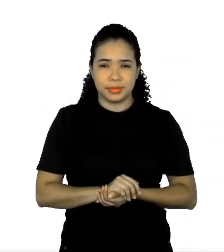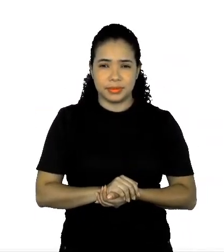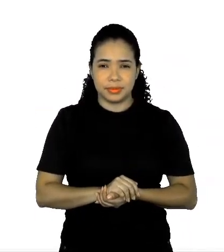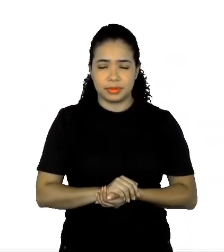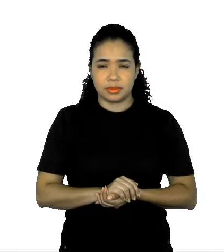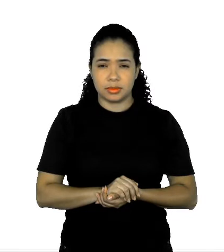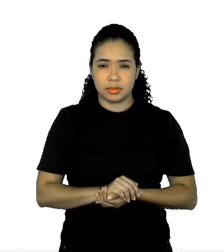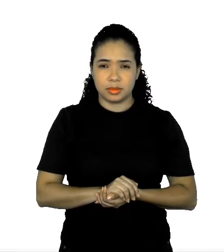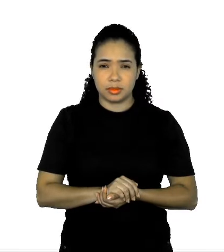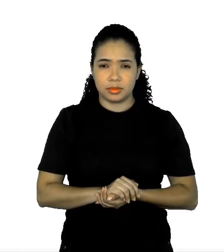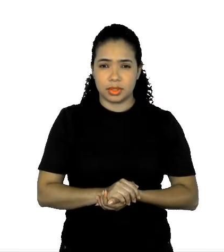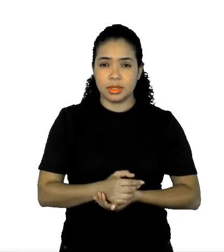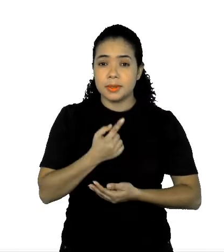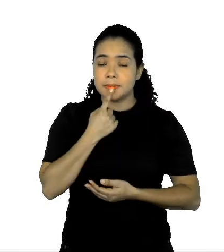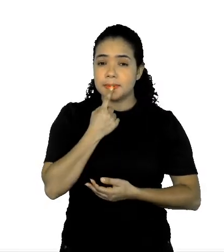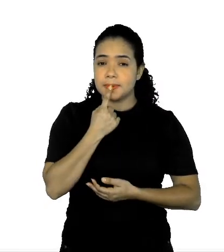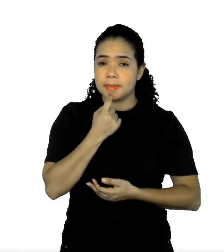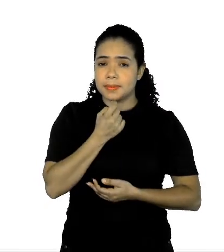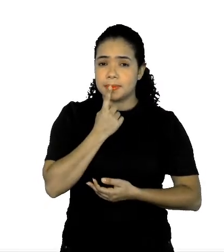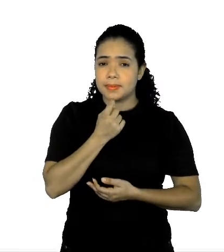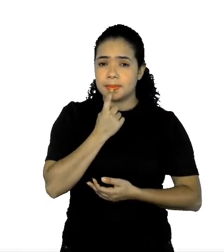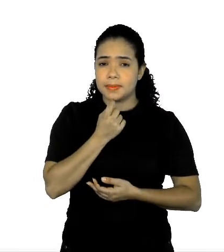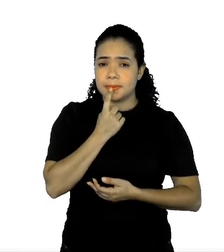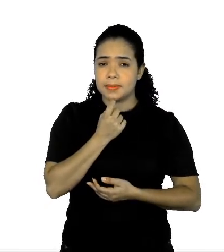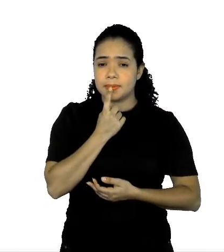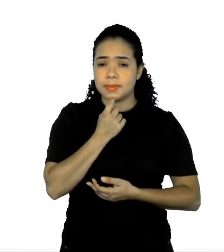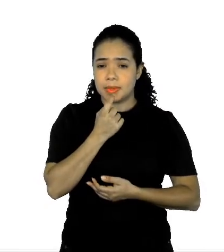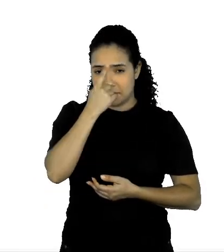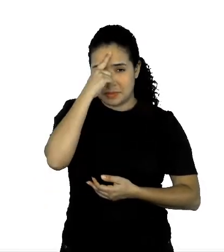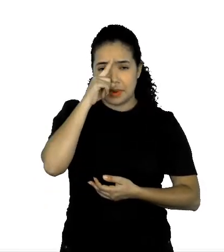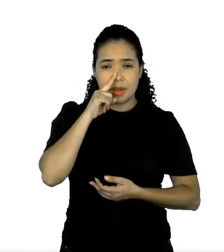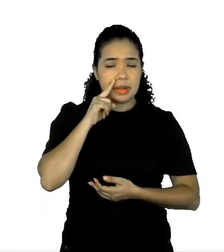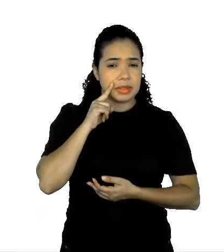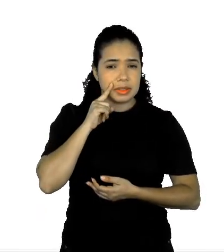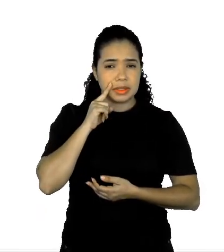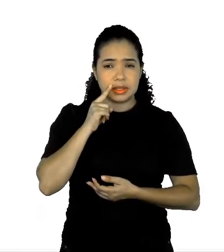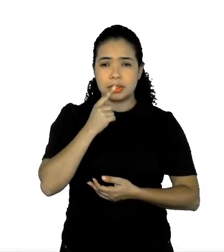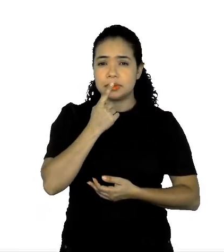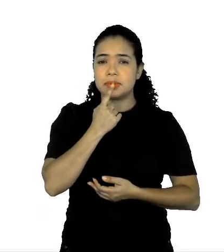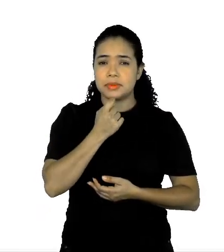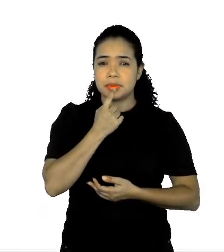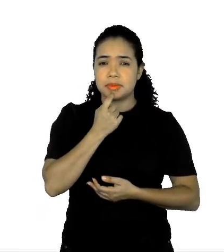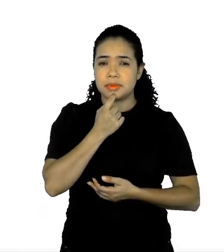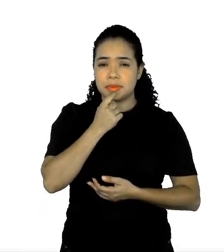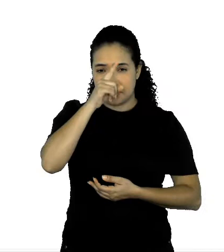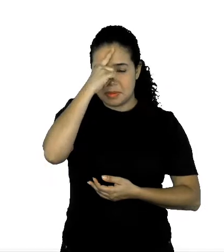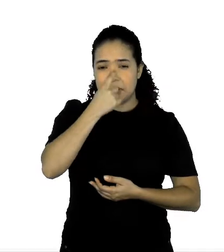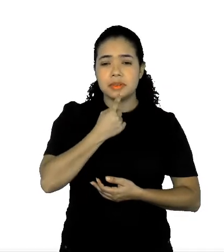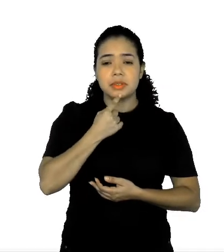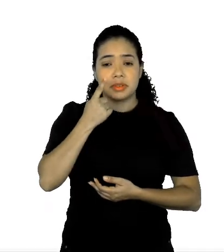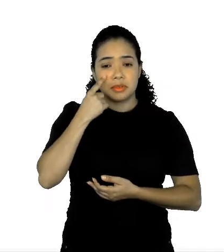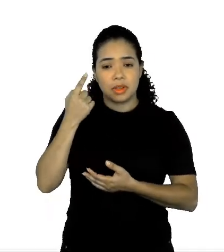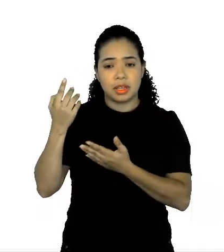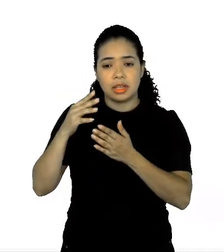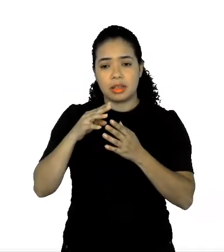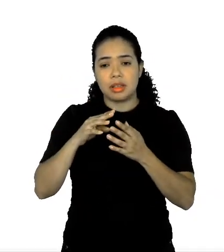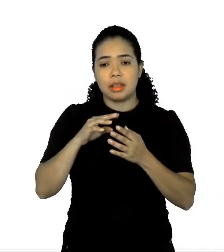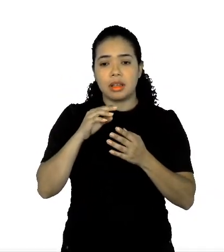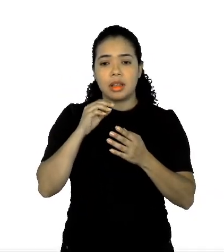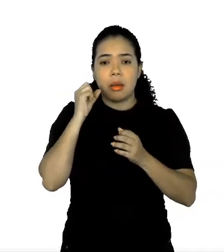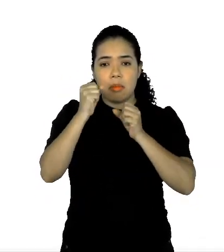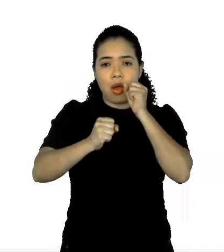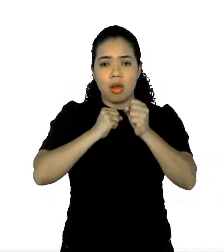Aqui de vermelho, nós temos as mortes, que tá tanto no mapa como nessa outra tabelinha aqui do lado.